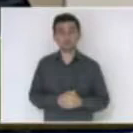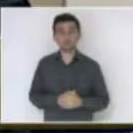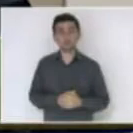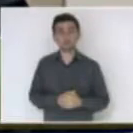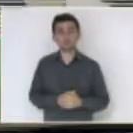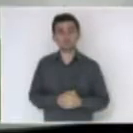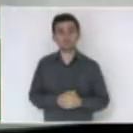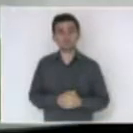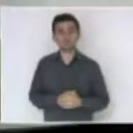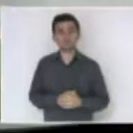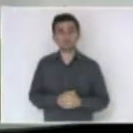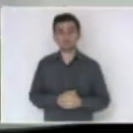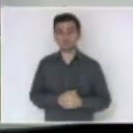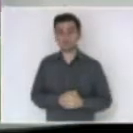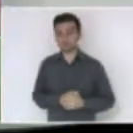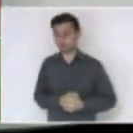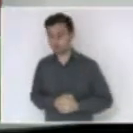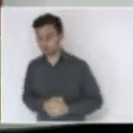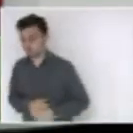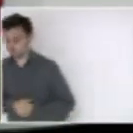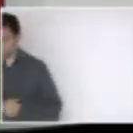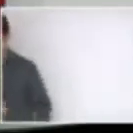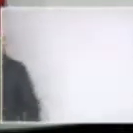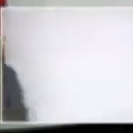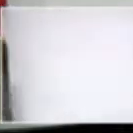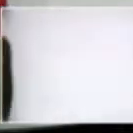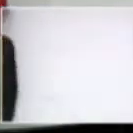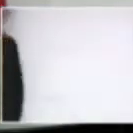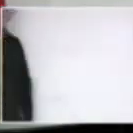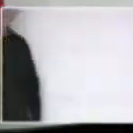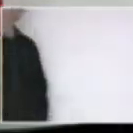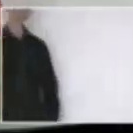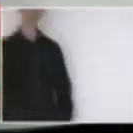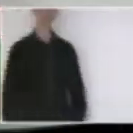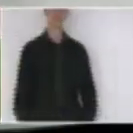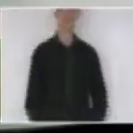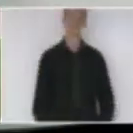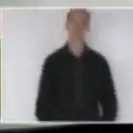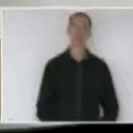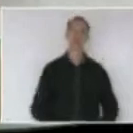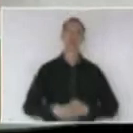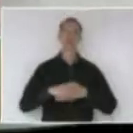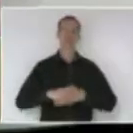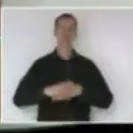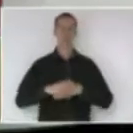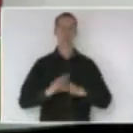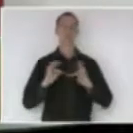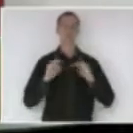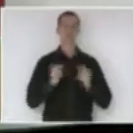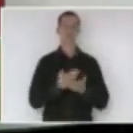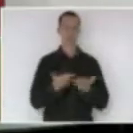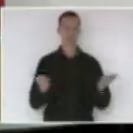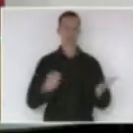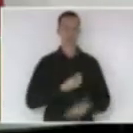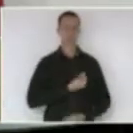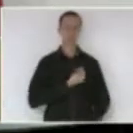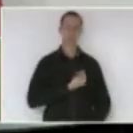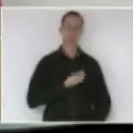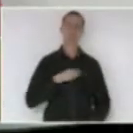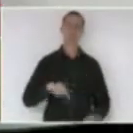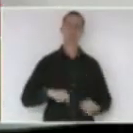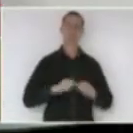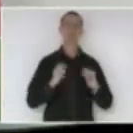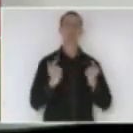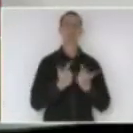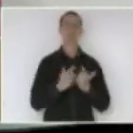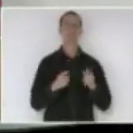Sr. Presidente, Srs. Deputados, Srs. Deputados, a todos que nos acompanham aqui na casa e pela